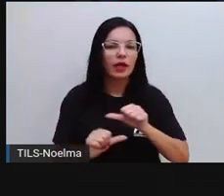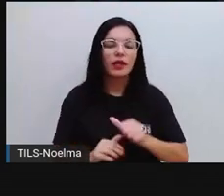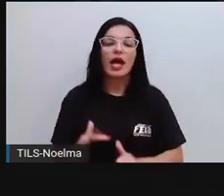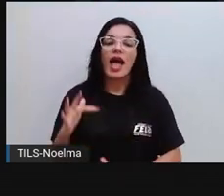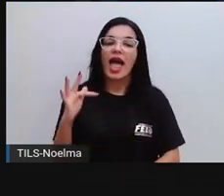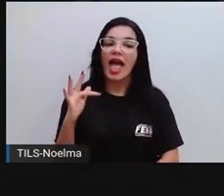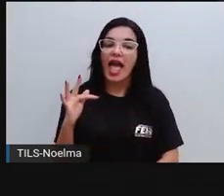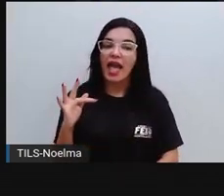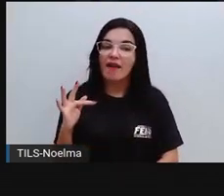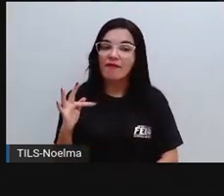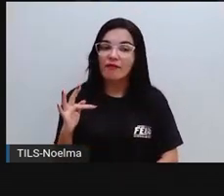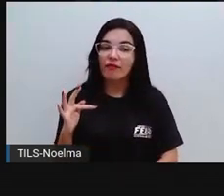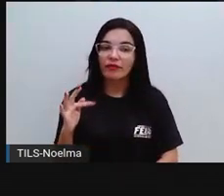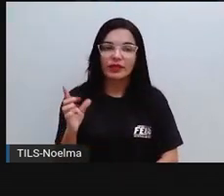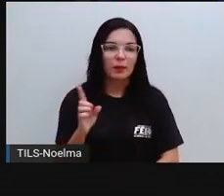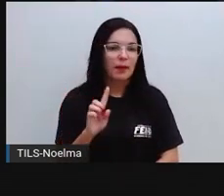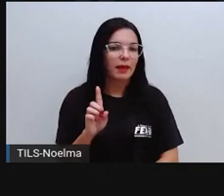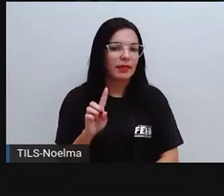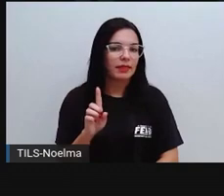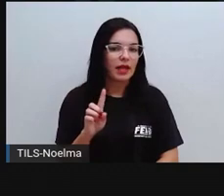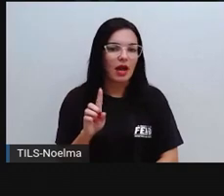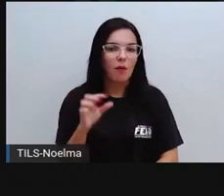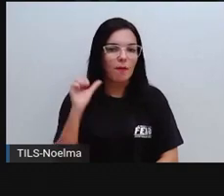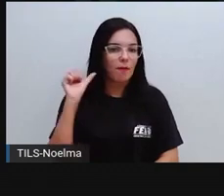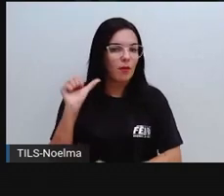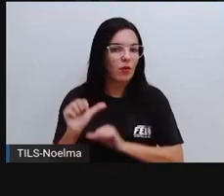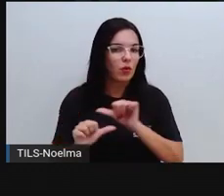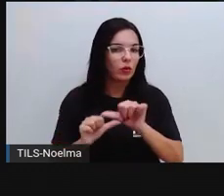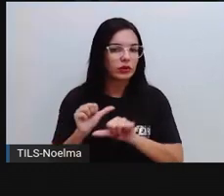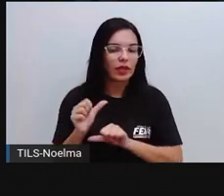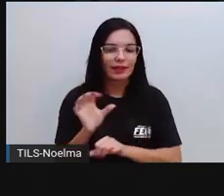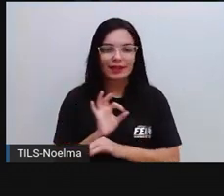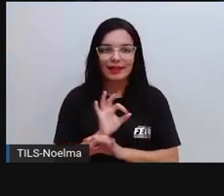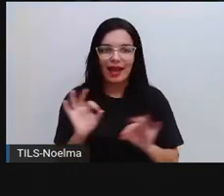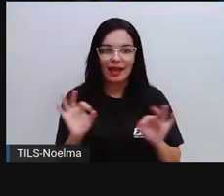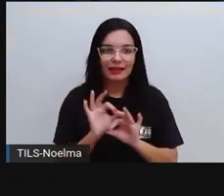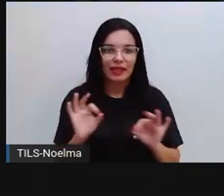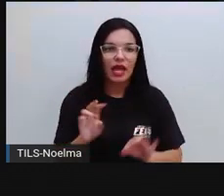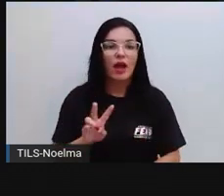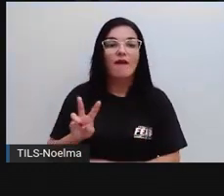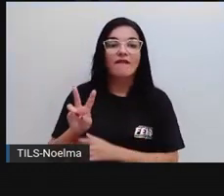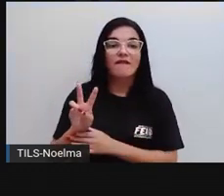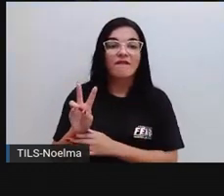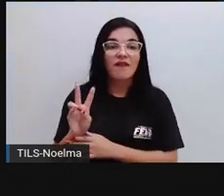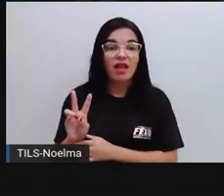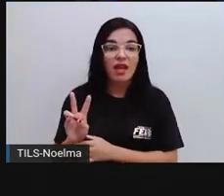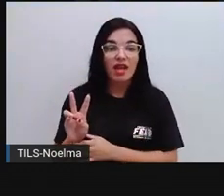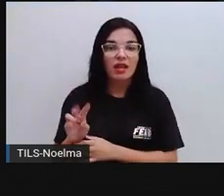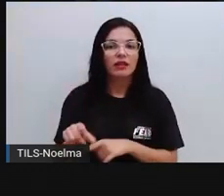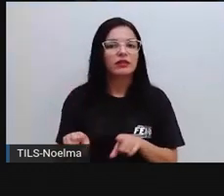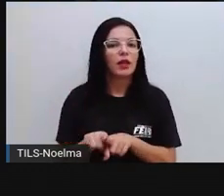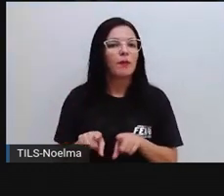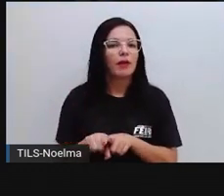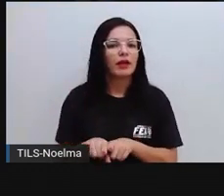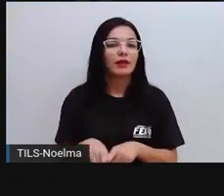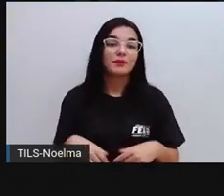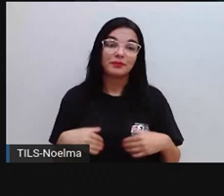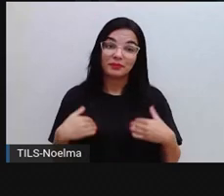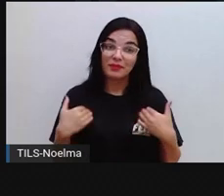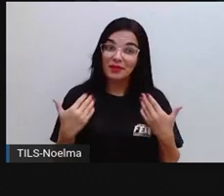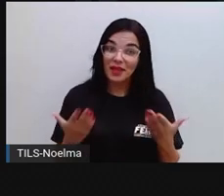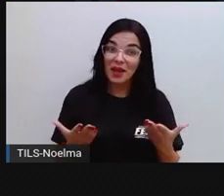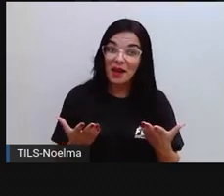O F de faca também não muda. O V de vaca também não. E também